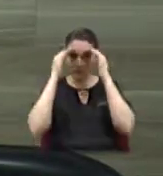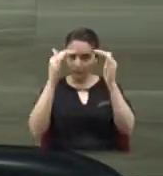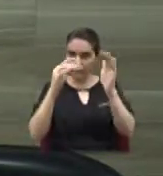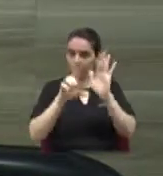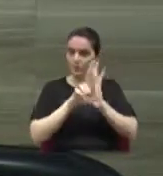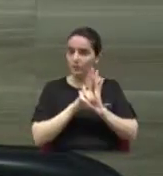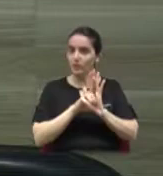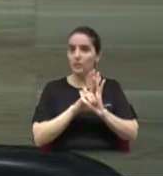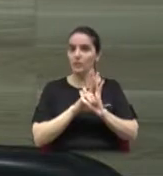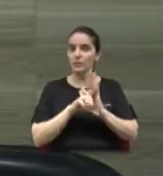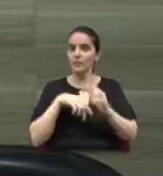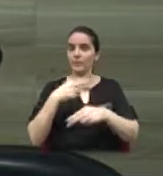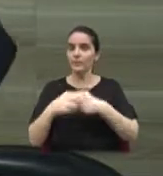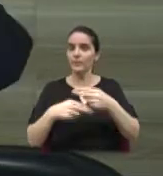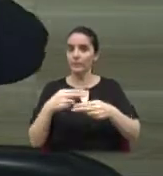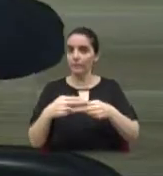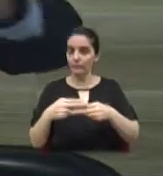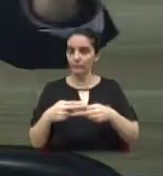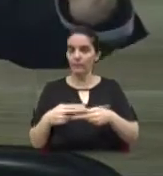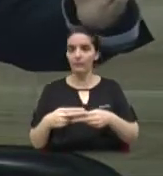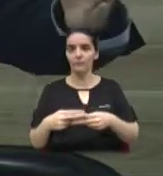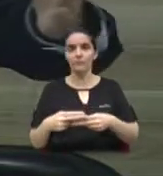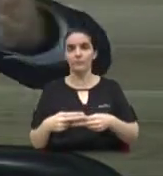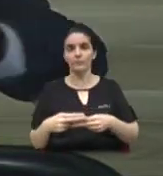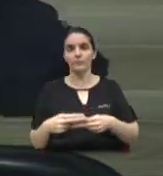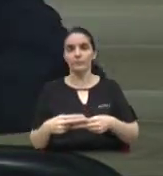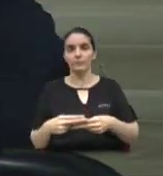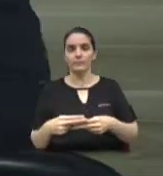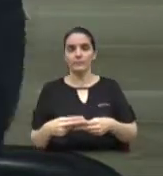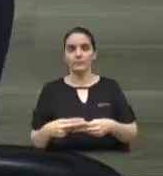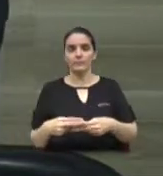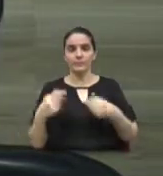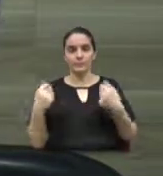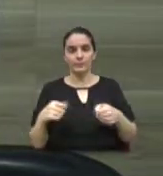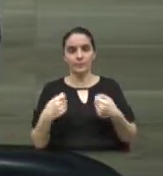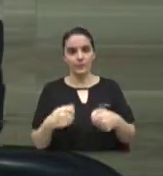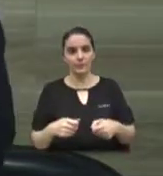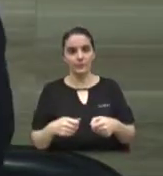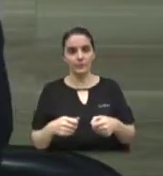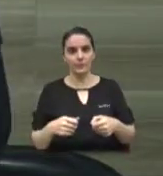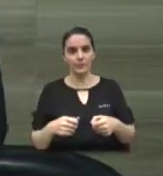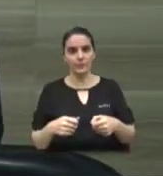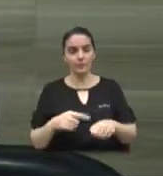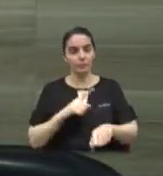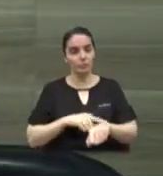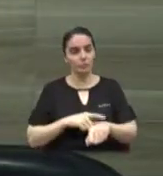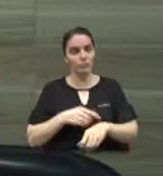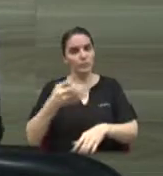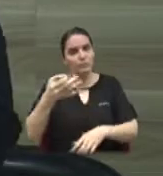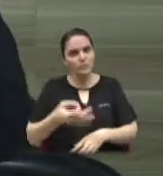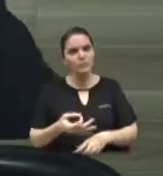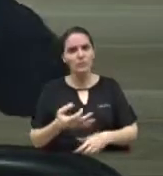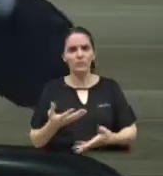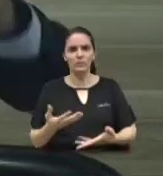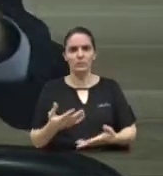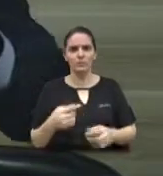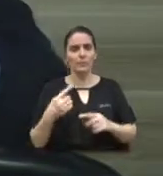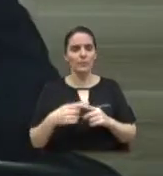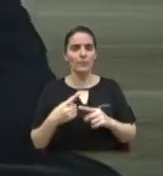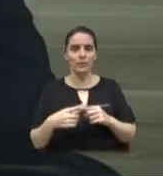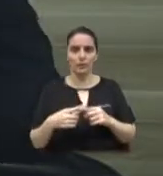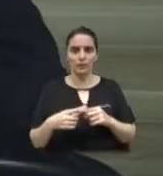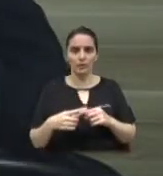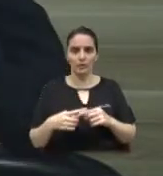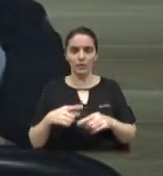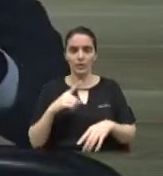seja, pelo menos, atendido e dentro de um período aceitável. É o que eu tenho falado, existe doença que mata